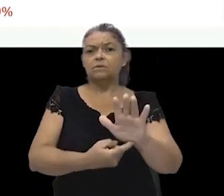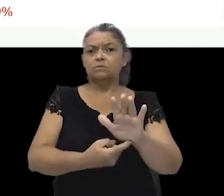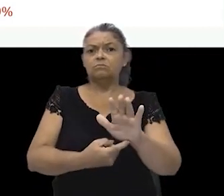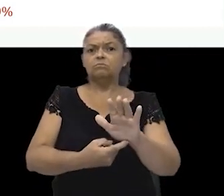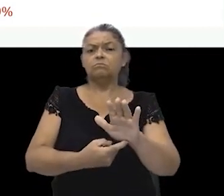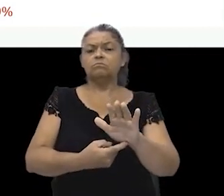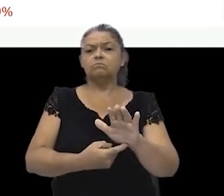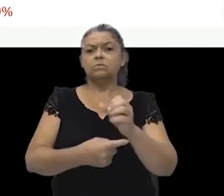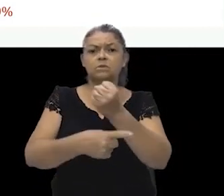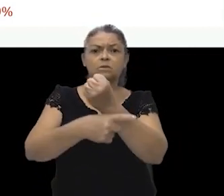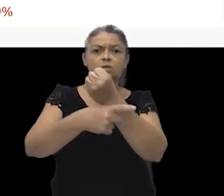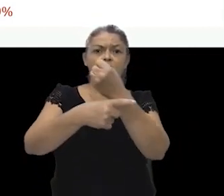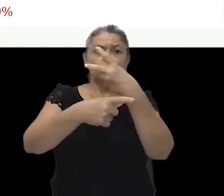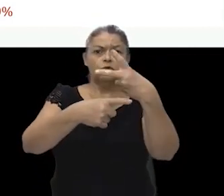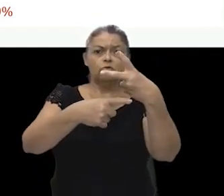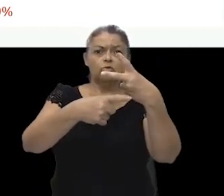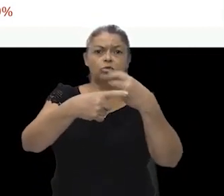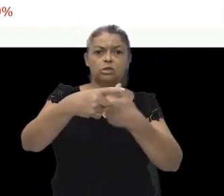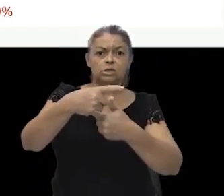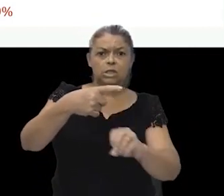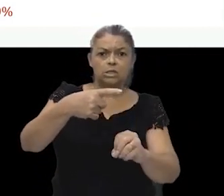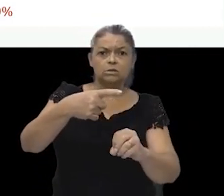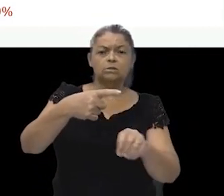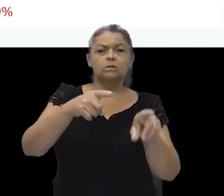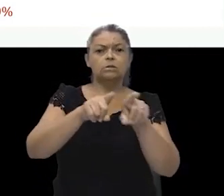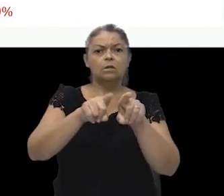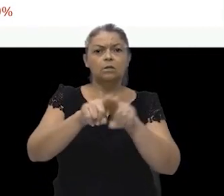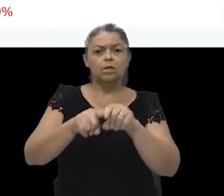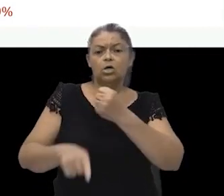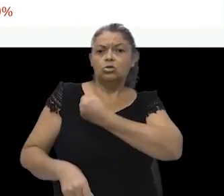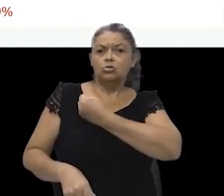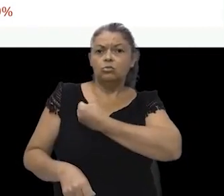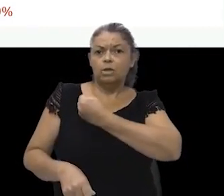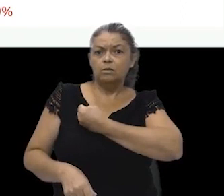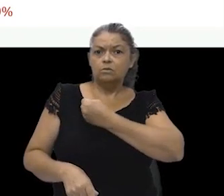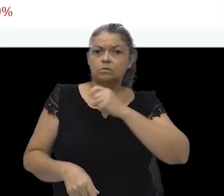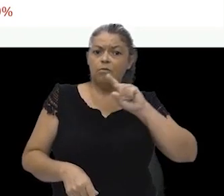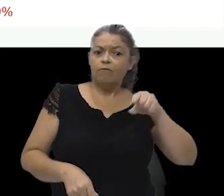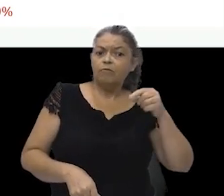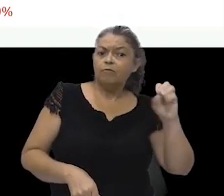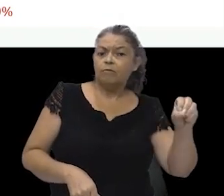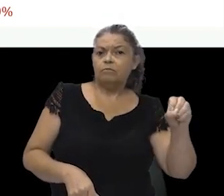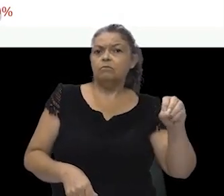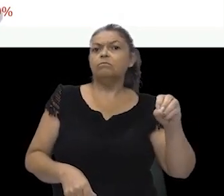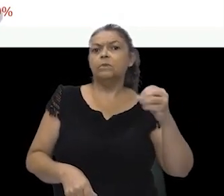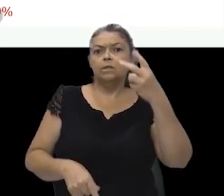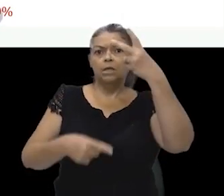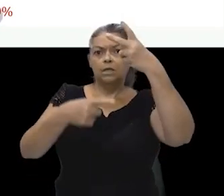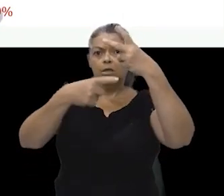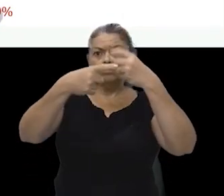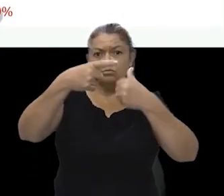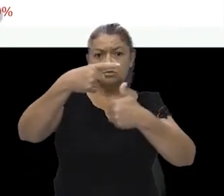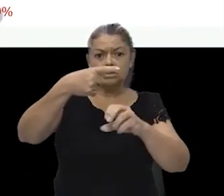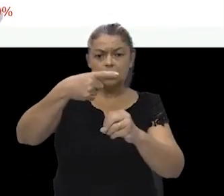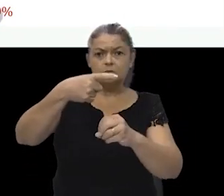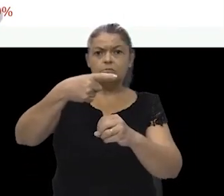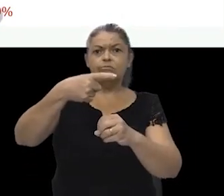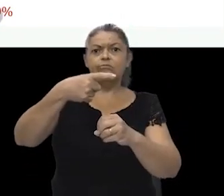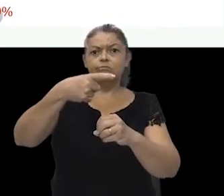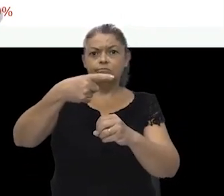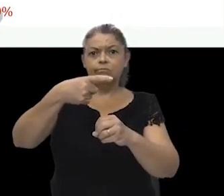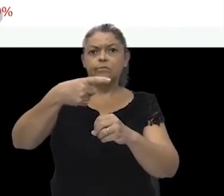forma de fração, 2 décimos. Em forma de números decimais, 2 décimos. E em forma de porcentagem,